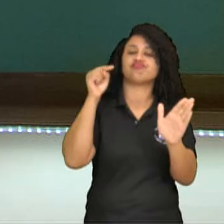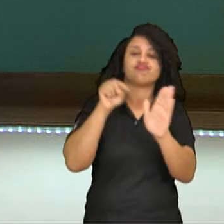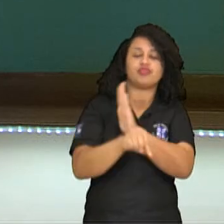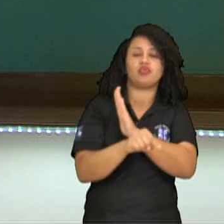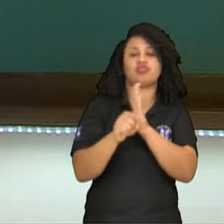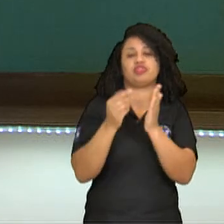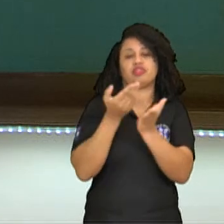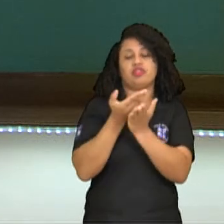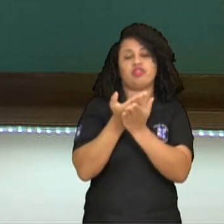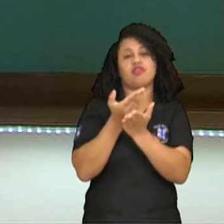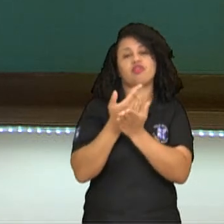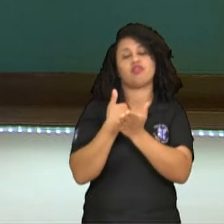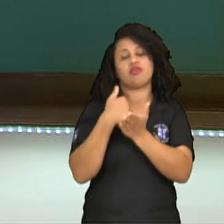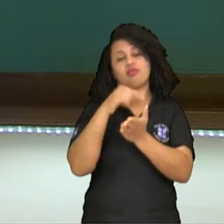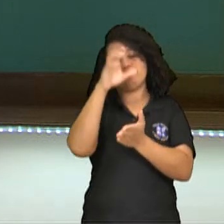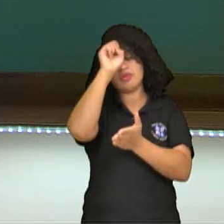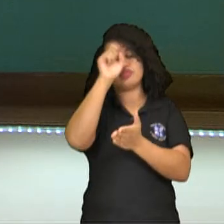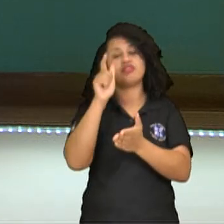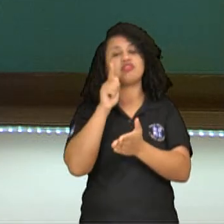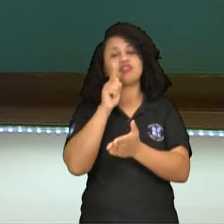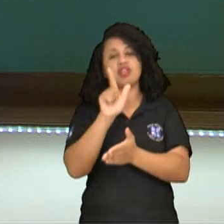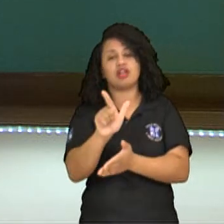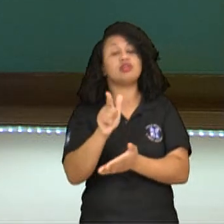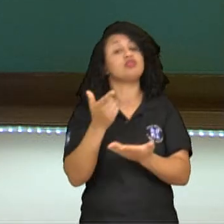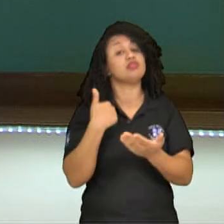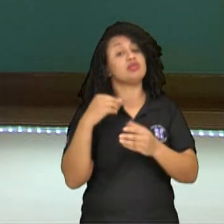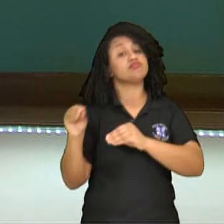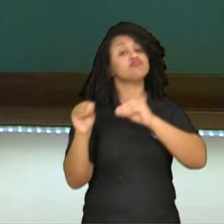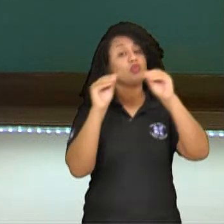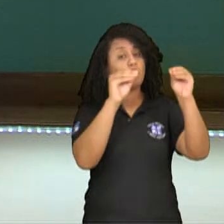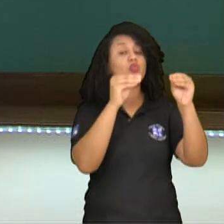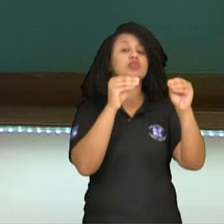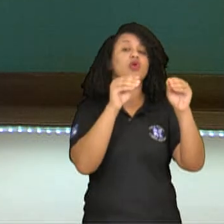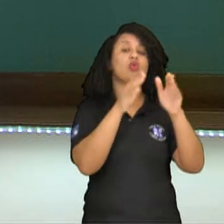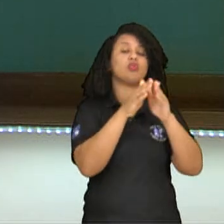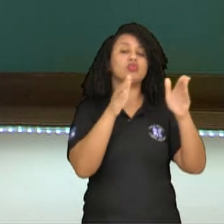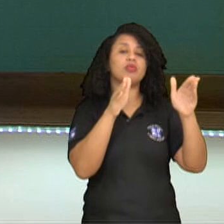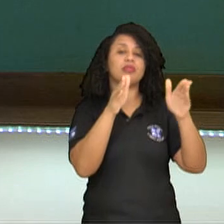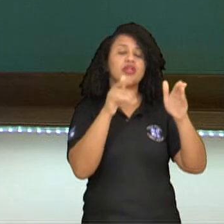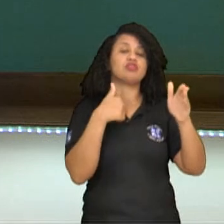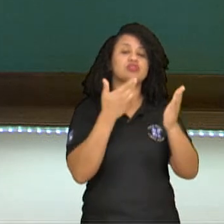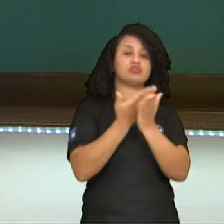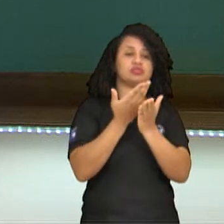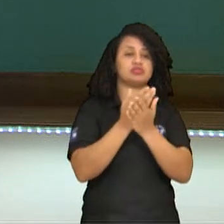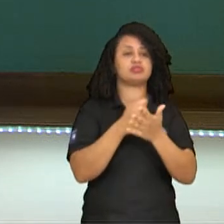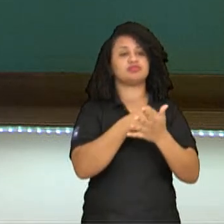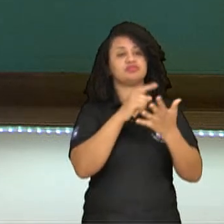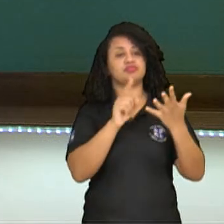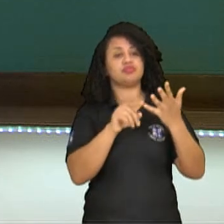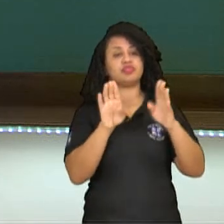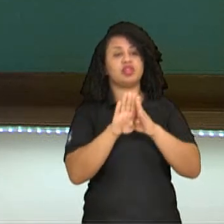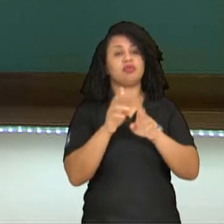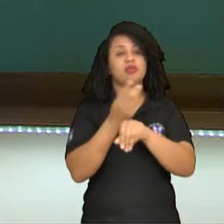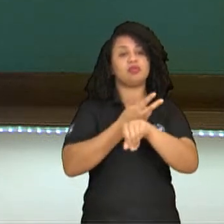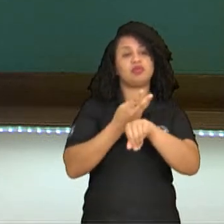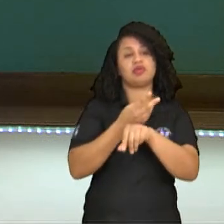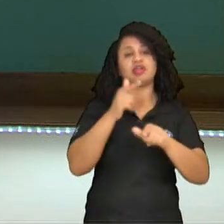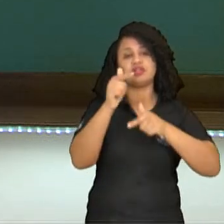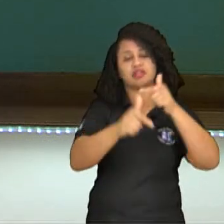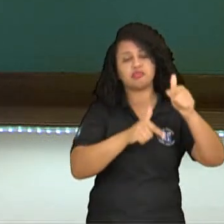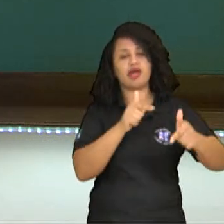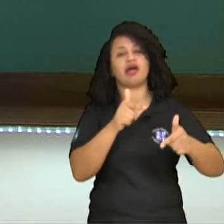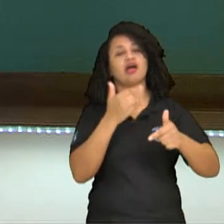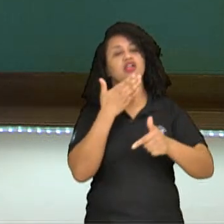o idioma. E acaba se deslocando. Em busca de trabalho e melhores condições de vida. Não tem